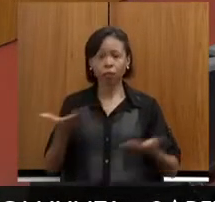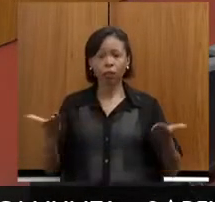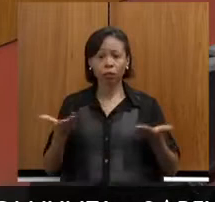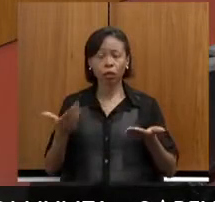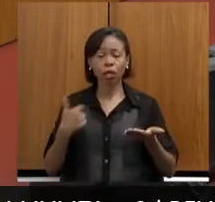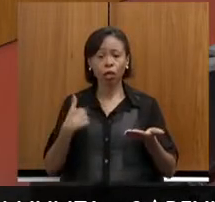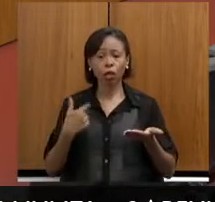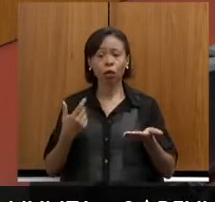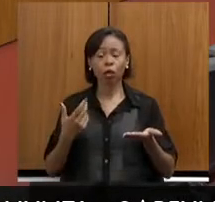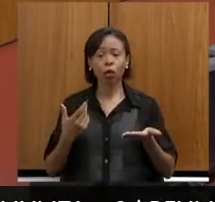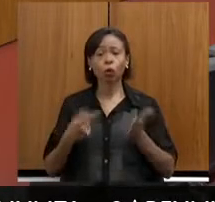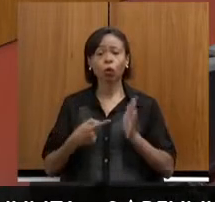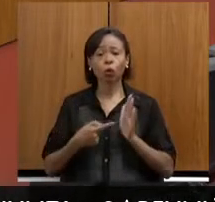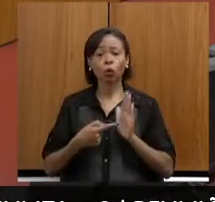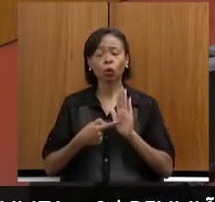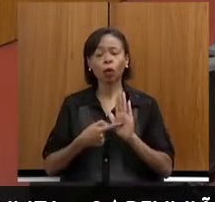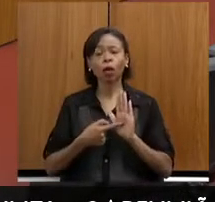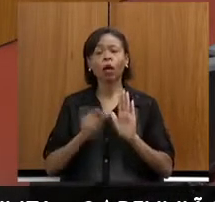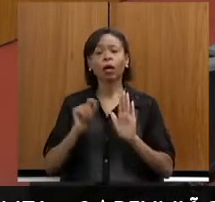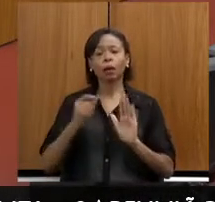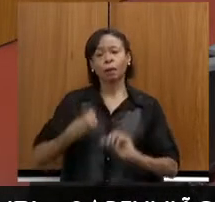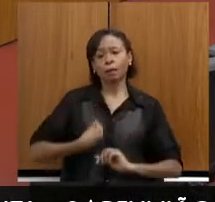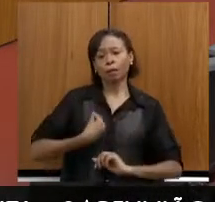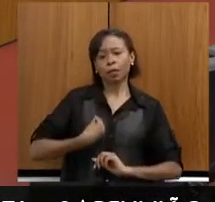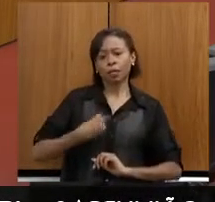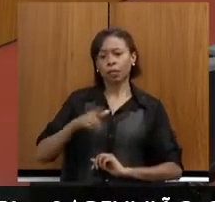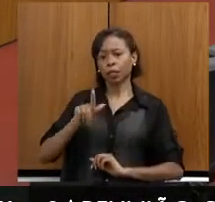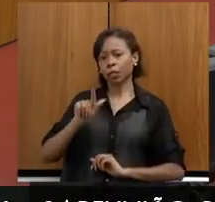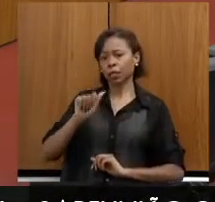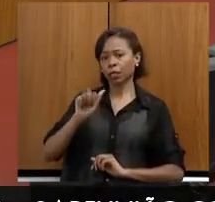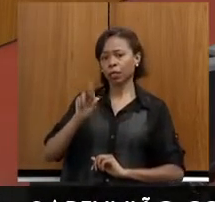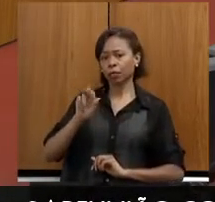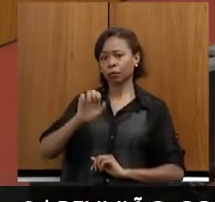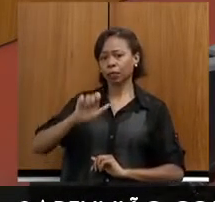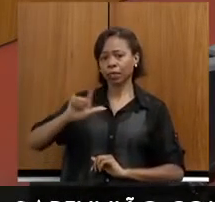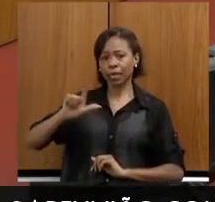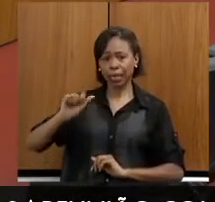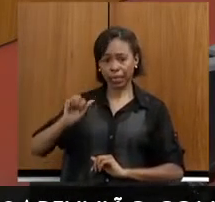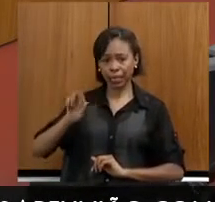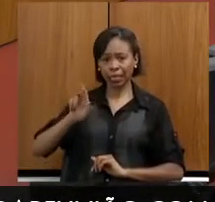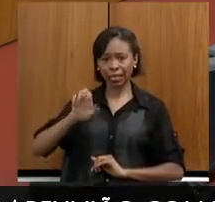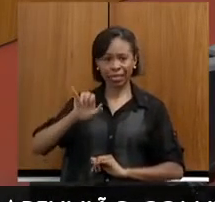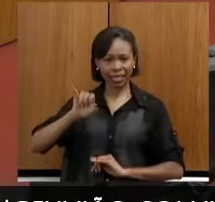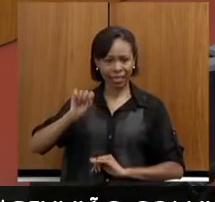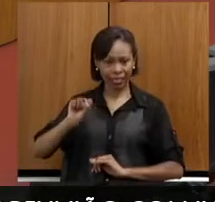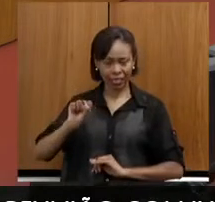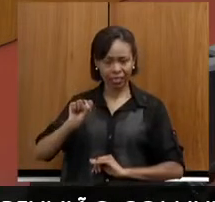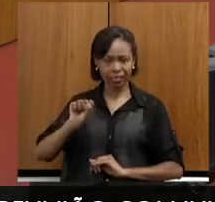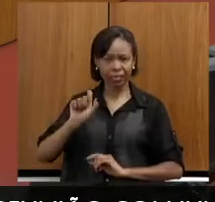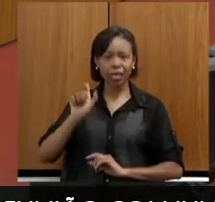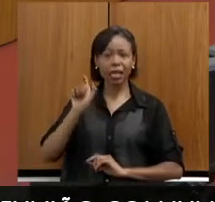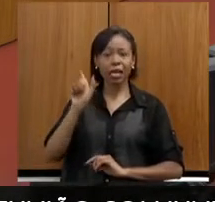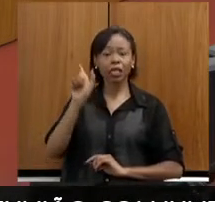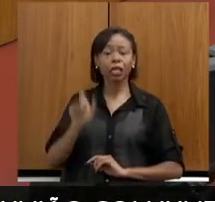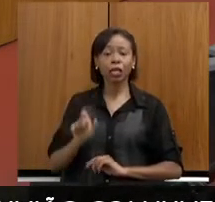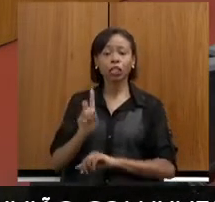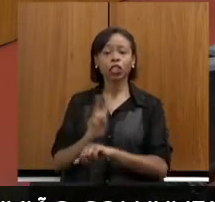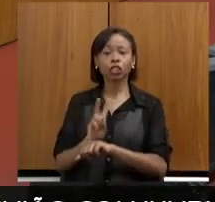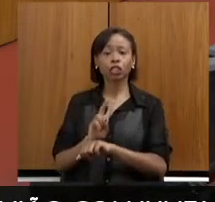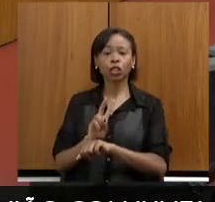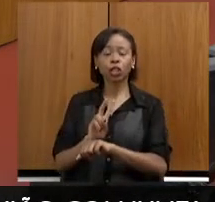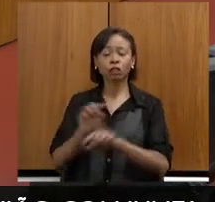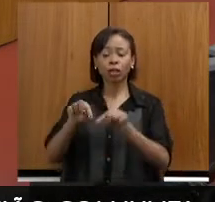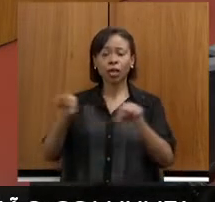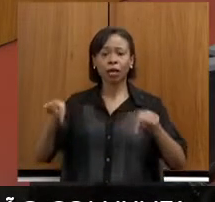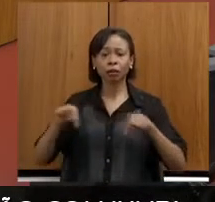registrar as presenças da Gabriela Reis, chefe de gabinete da Secretaria